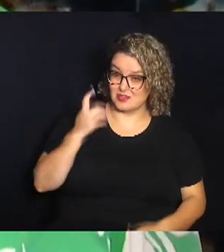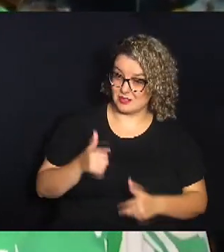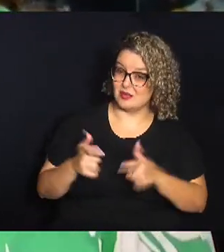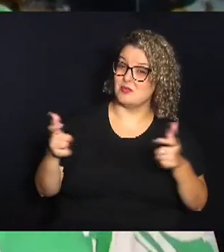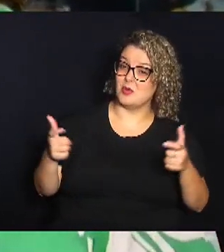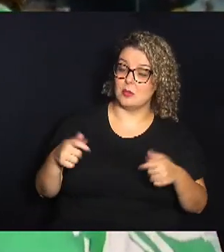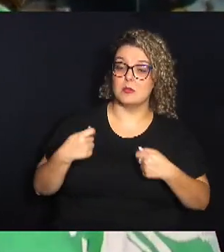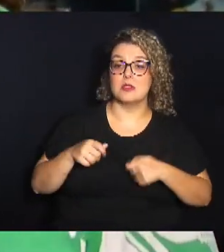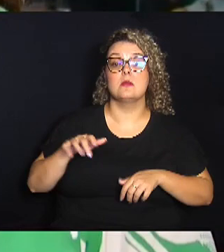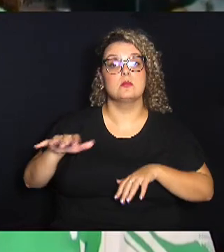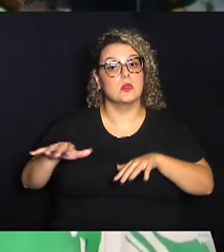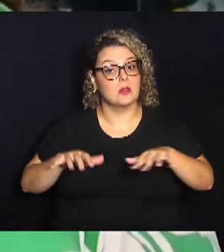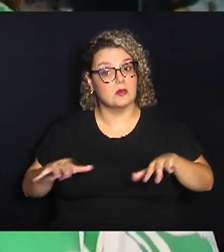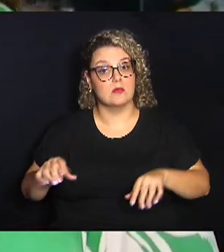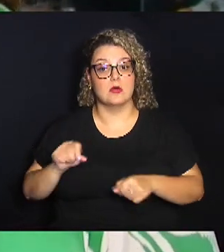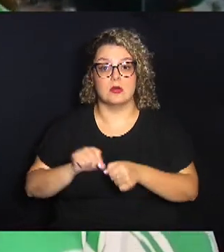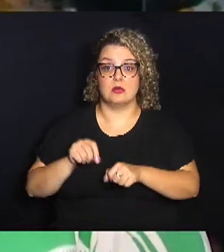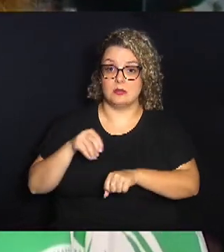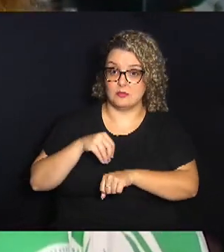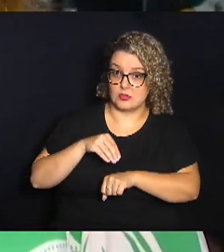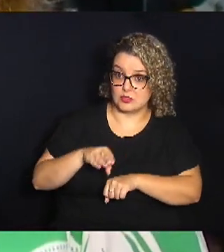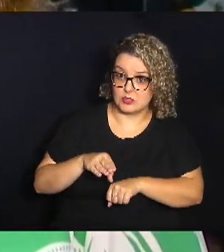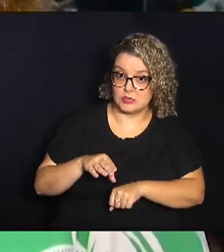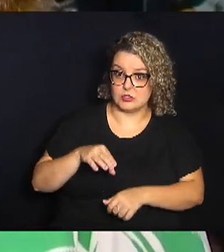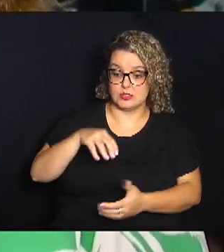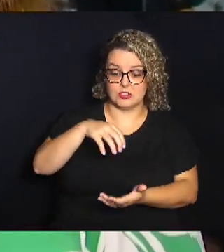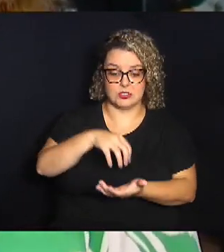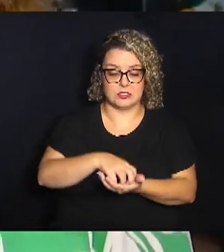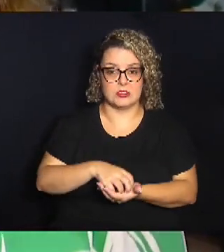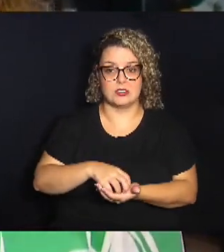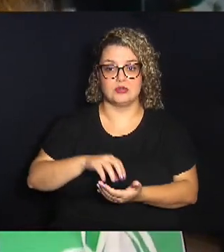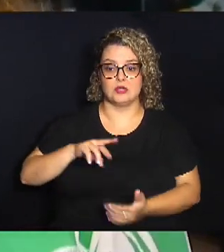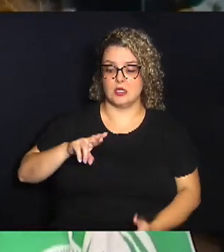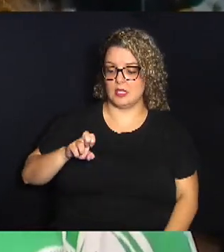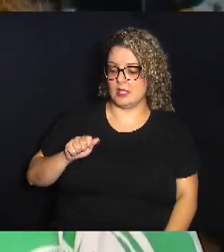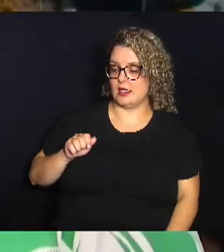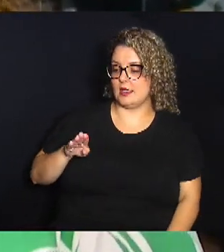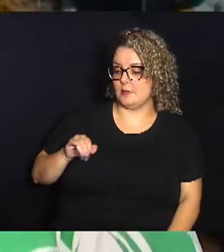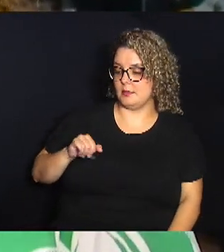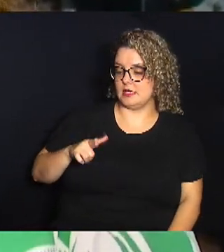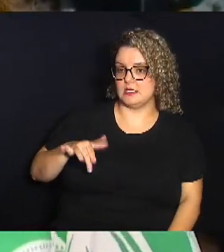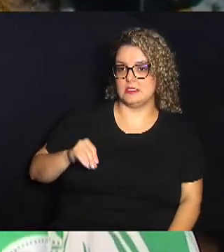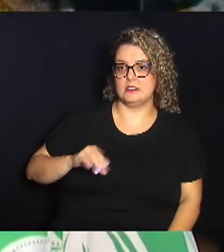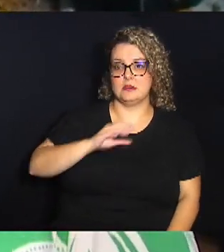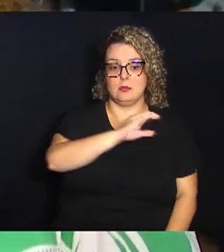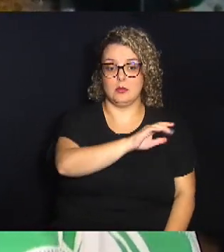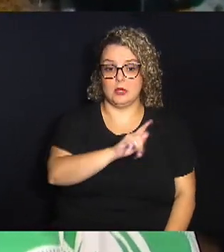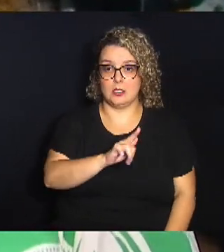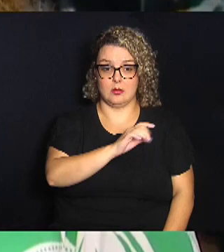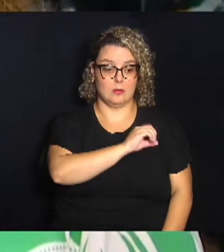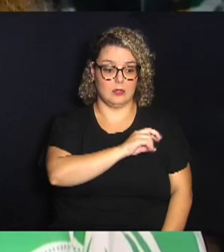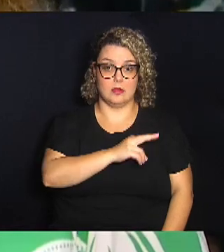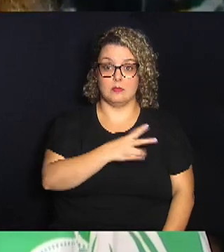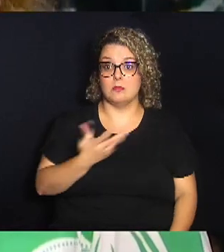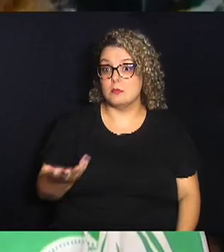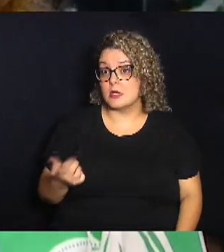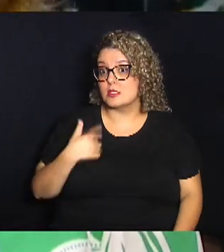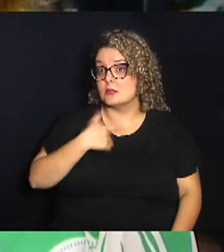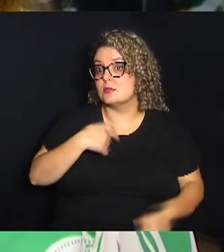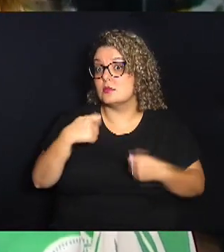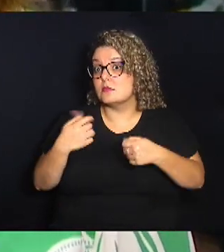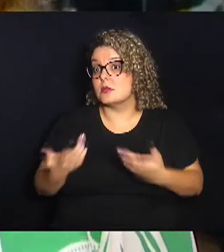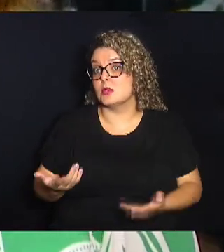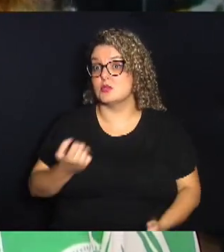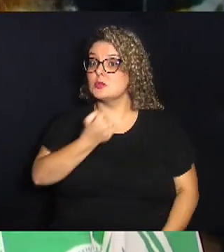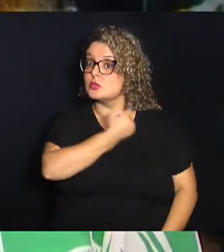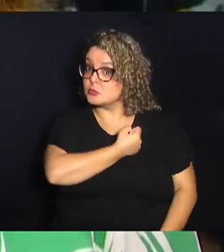saber a região, eu fiz indicação de centro de reabilitação para a região do Campo Grande e Ouro Verde, mas nós precisamos saber o